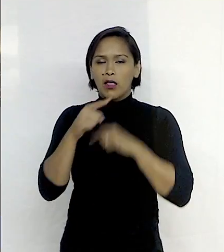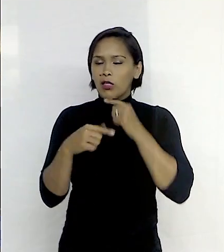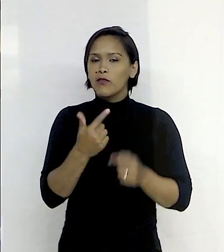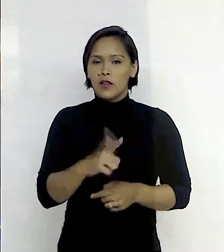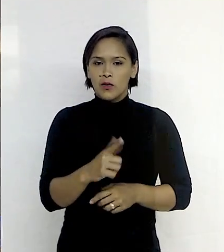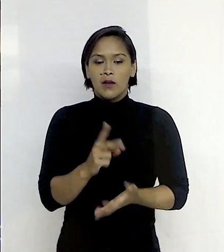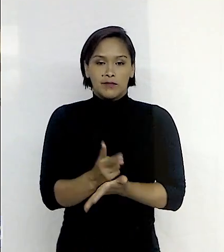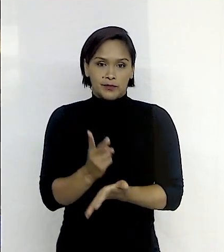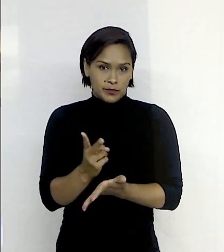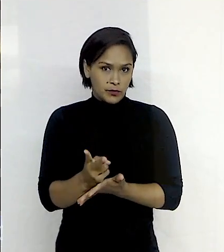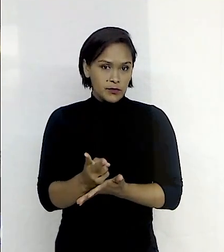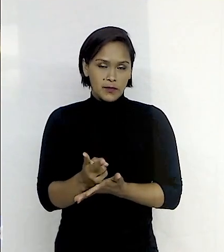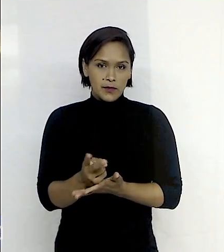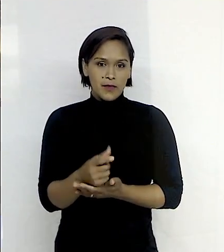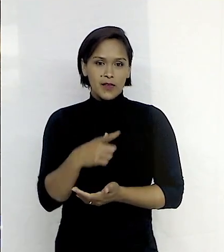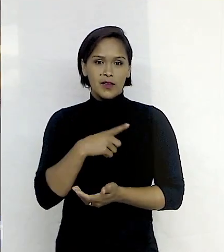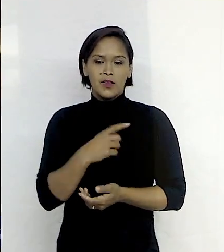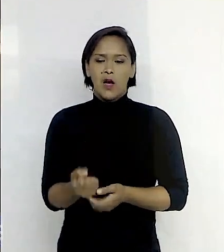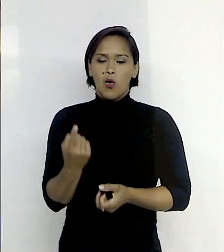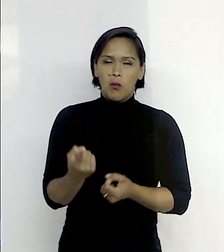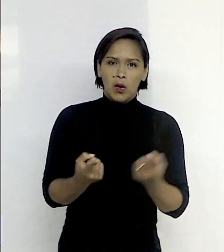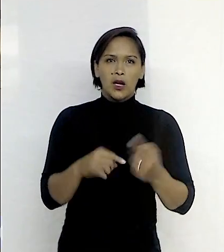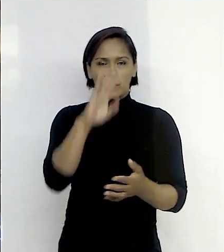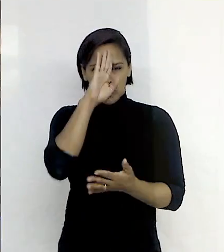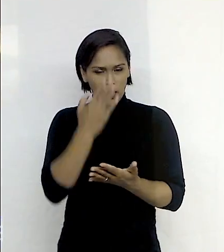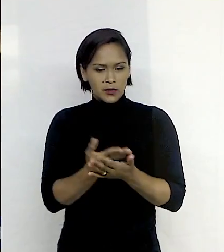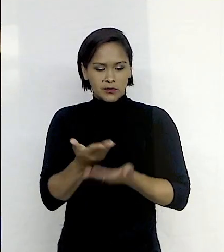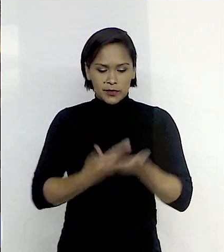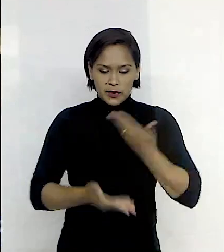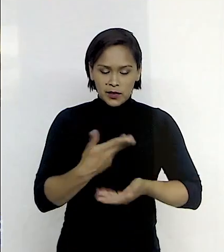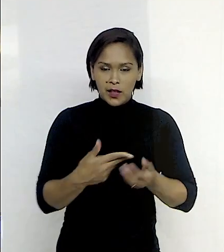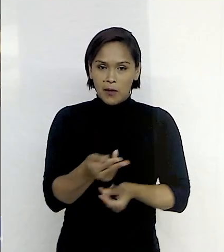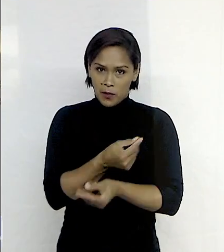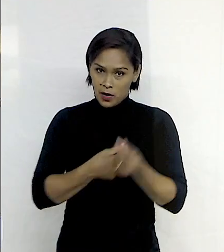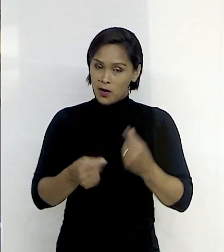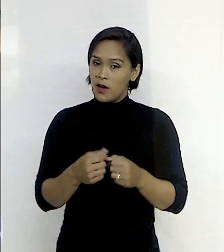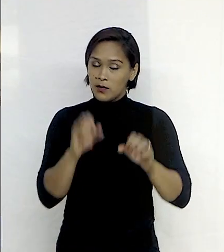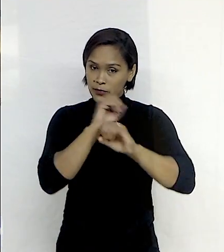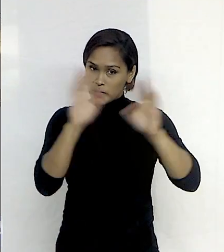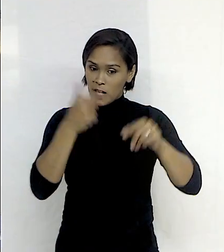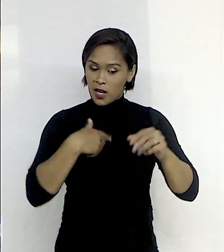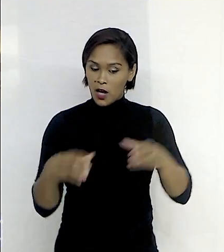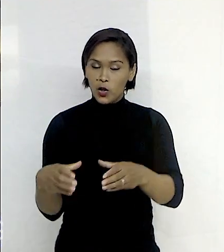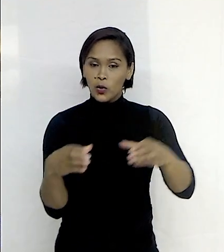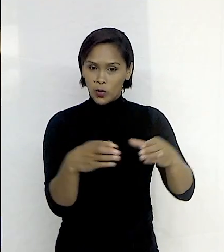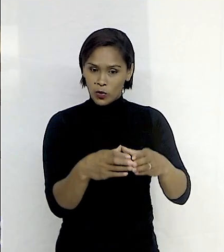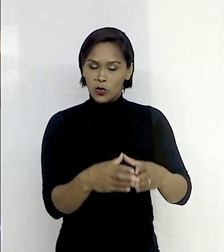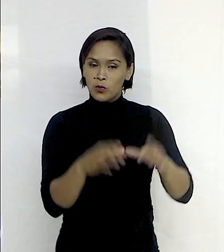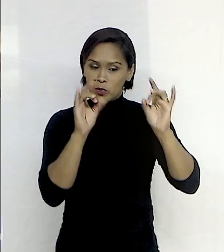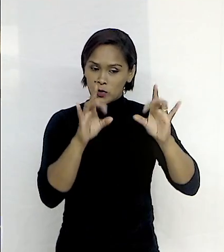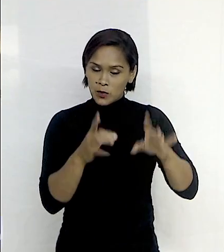ele tem alguma expectativa em relação a um determinado mercado, é evidente que os setores, os nossos